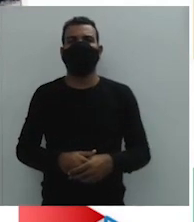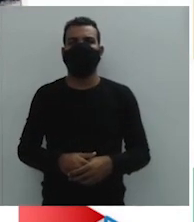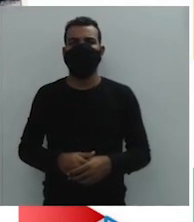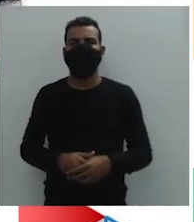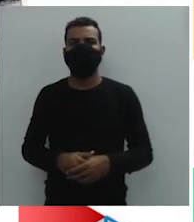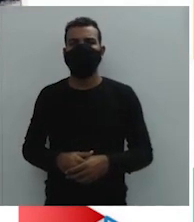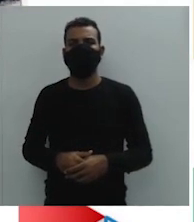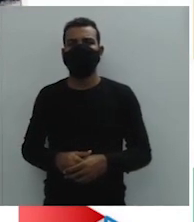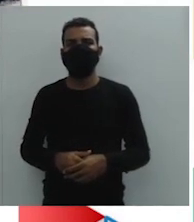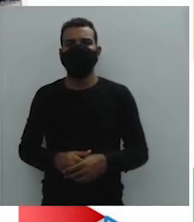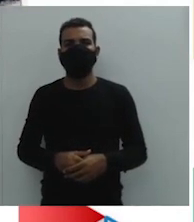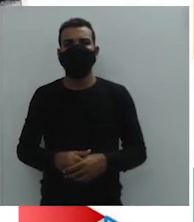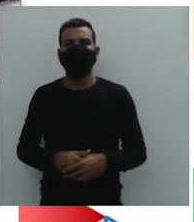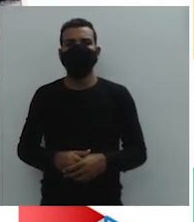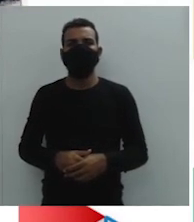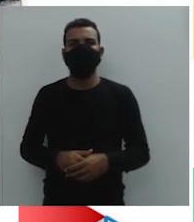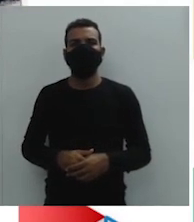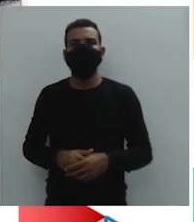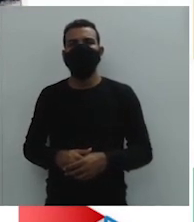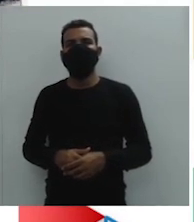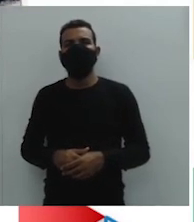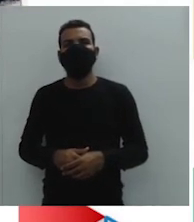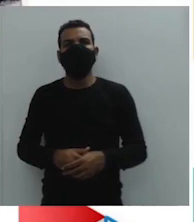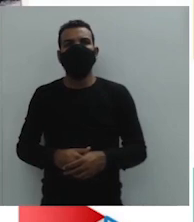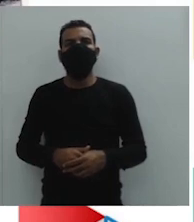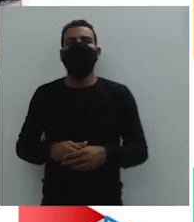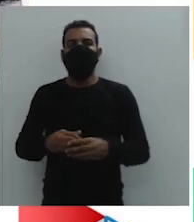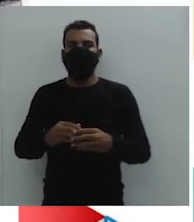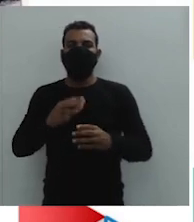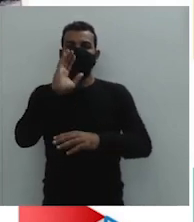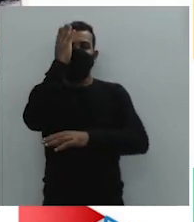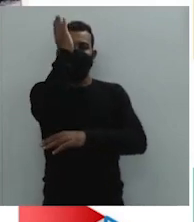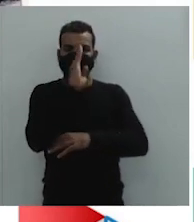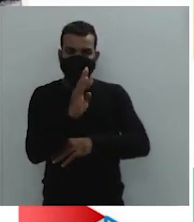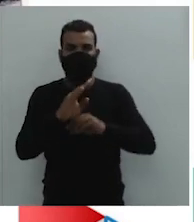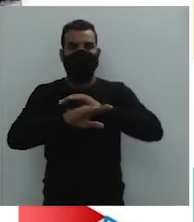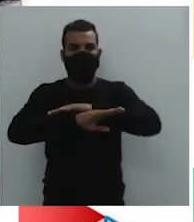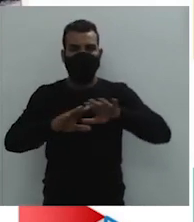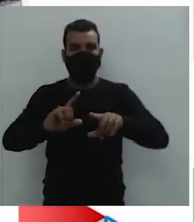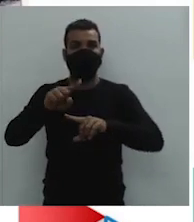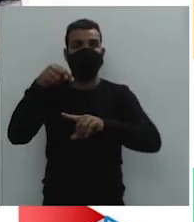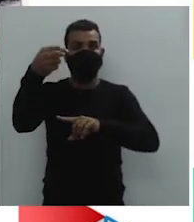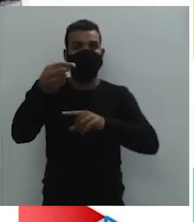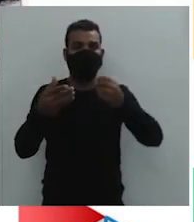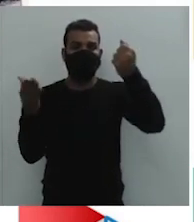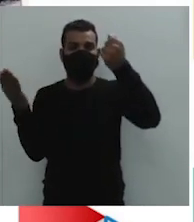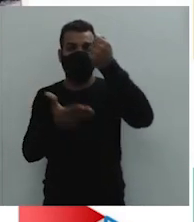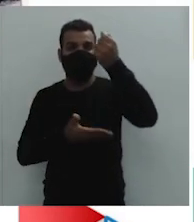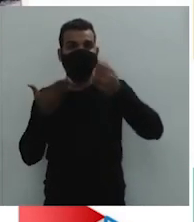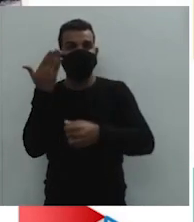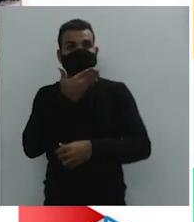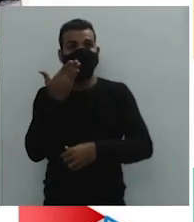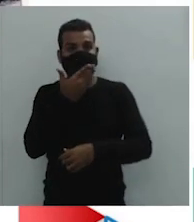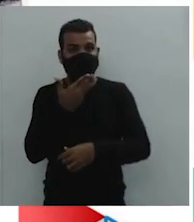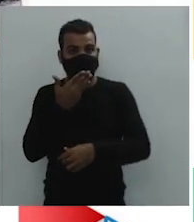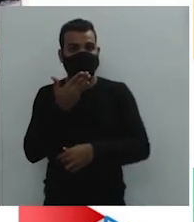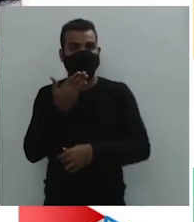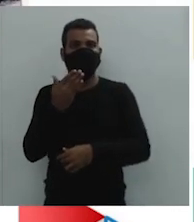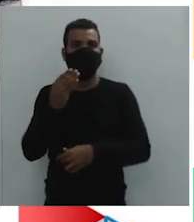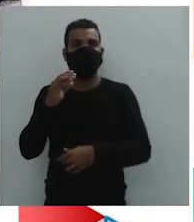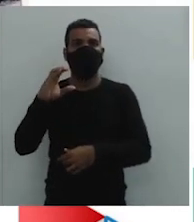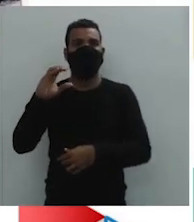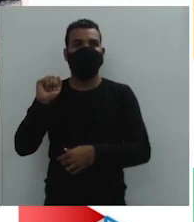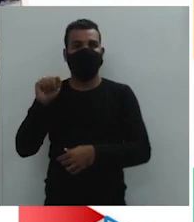Depois do pau-brasil, nós tivemos a cana-de-açúcar, certo? Vem comigo aqui para esses slides.